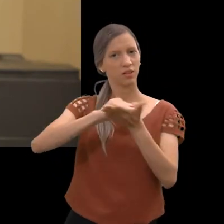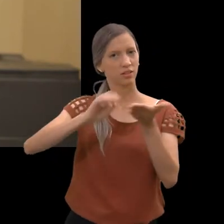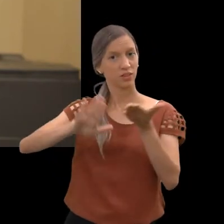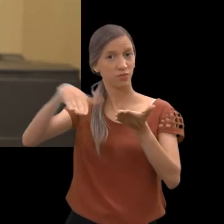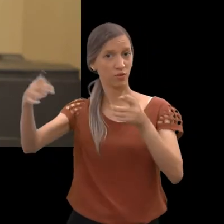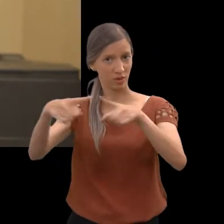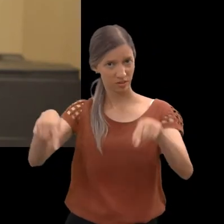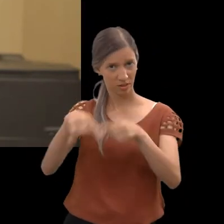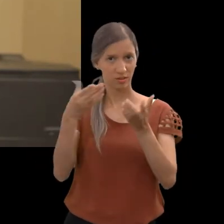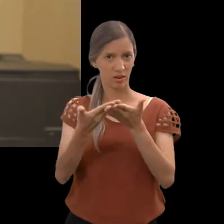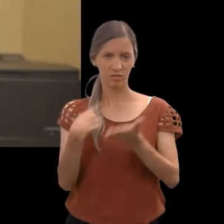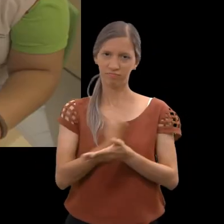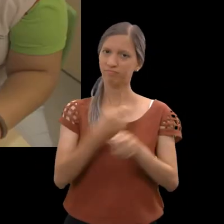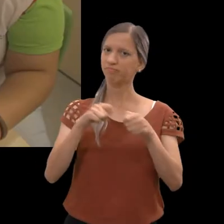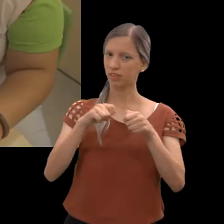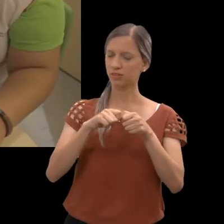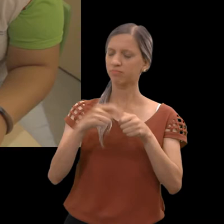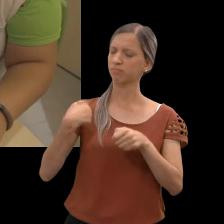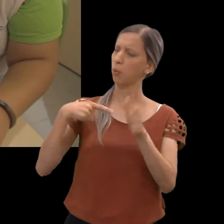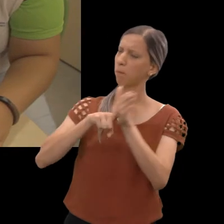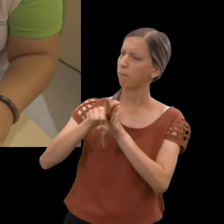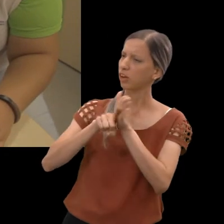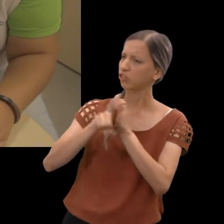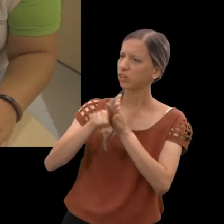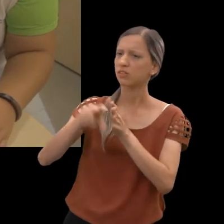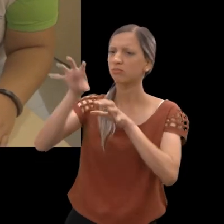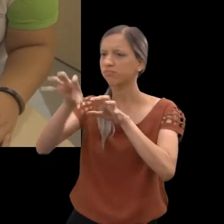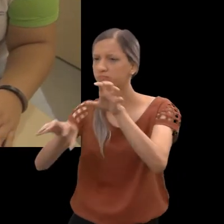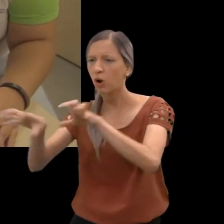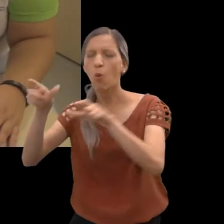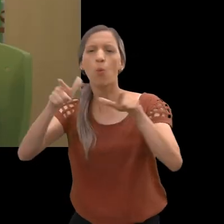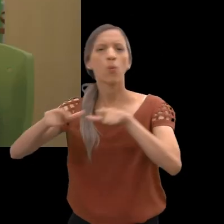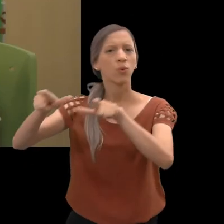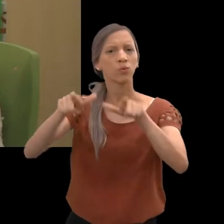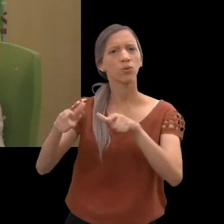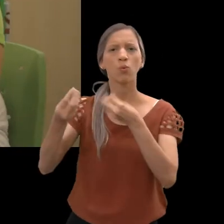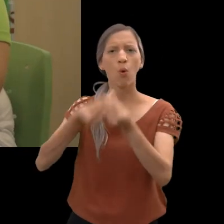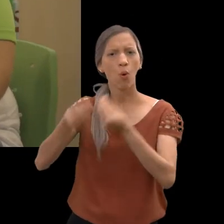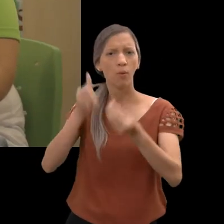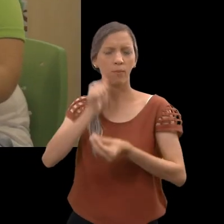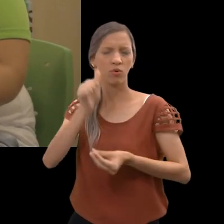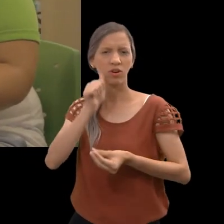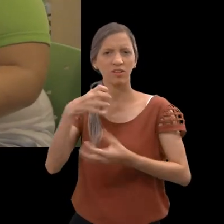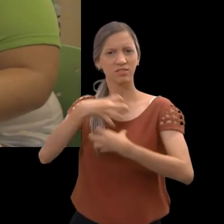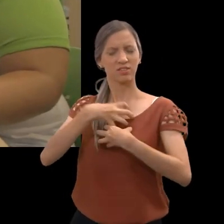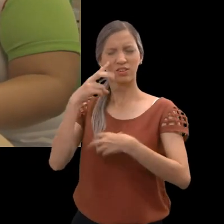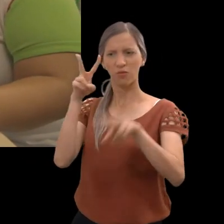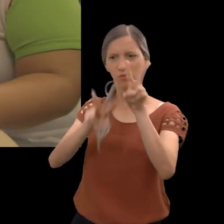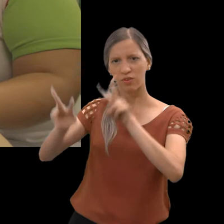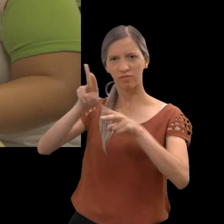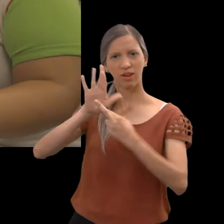extra classe para a gente fazer. E eu fui fazendo pesquisa em campo também, saber como era que as mulheres se sentiam ao verem sendo